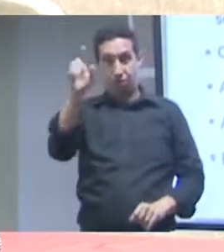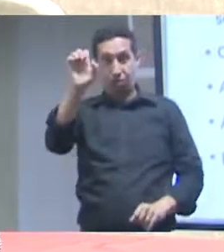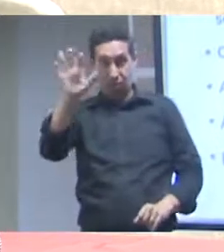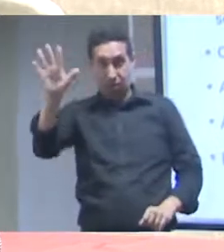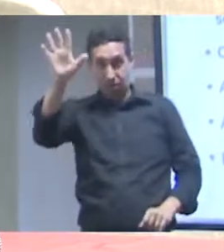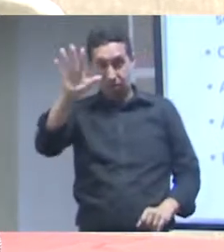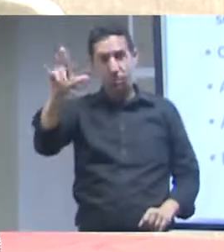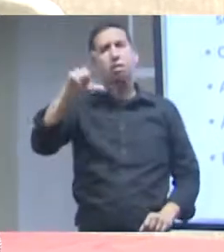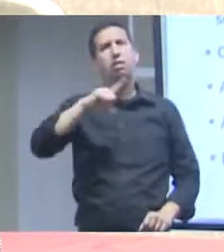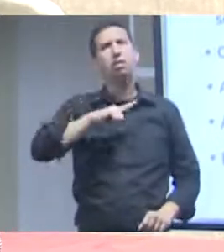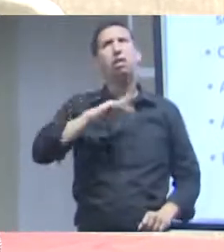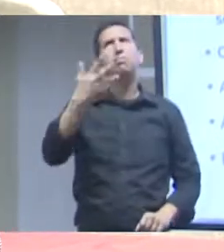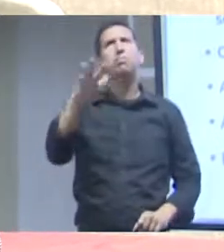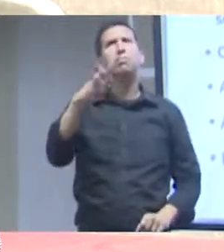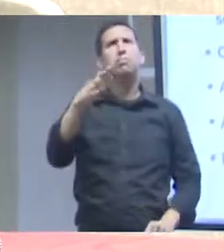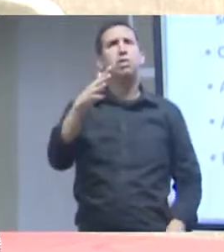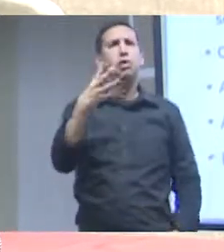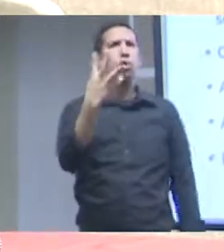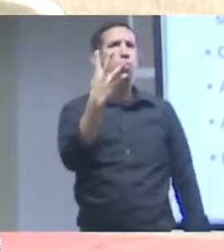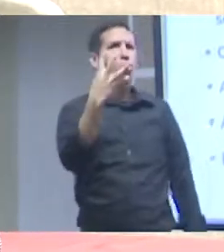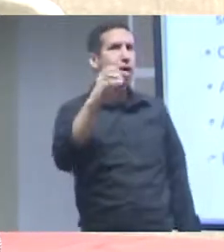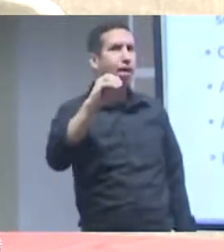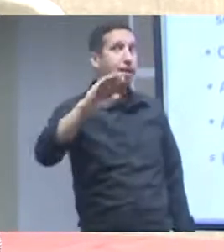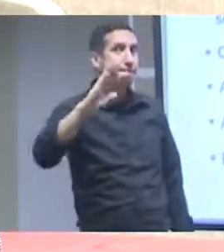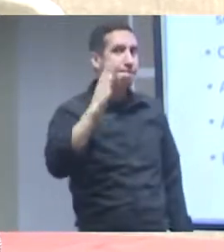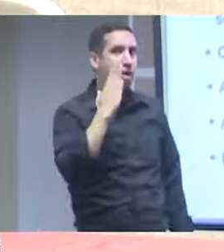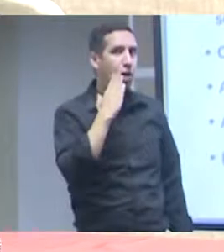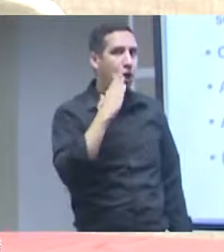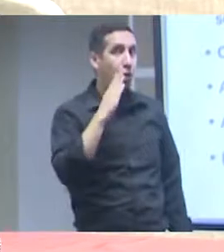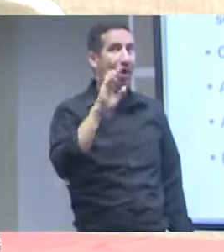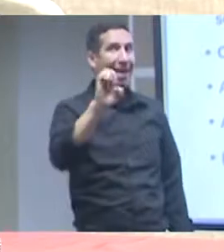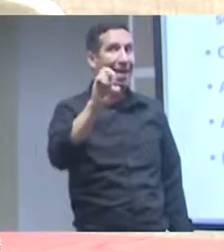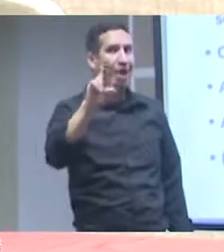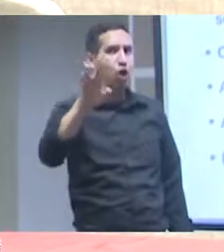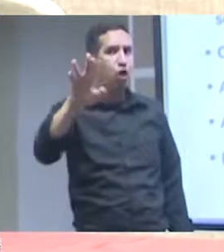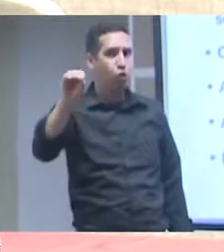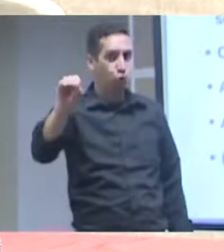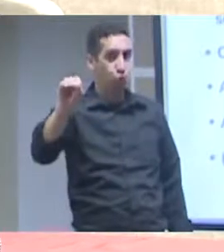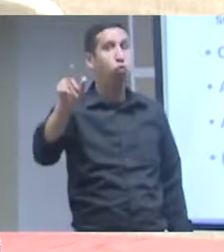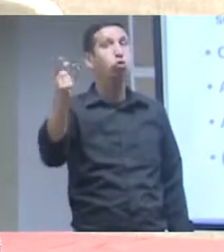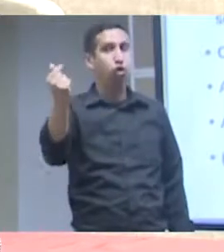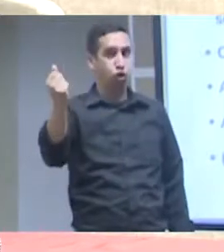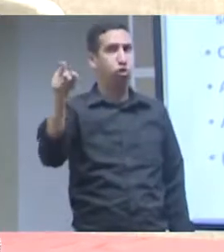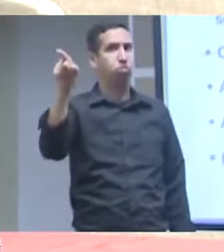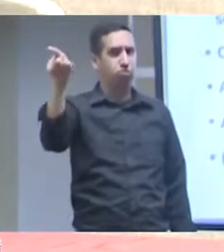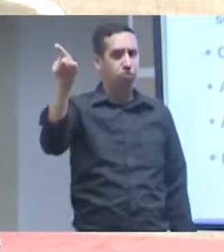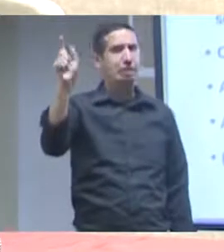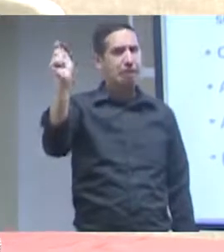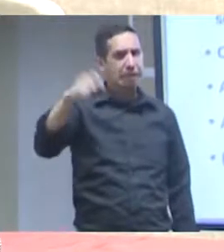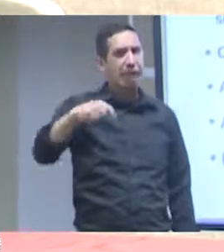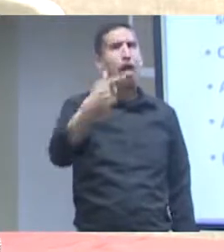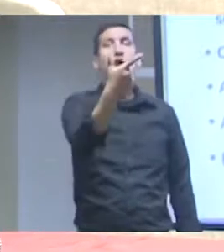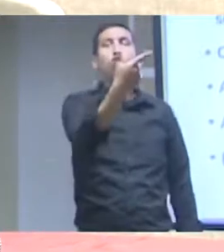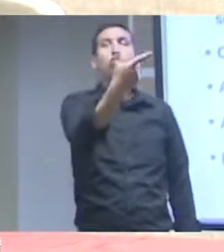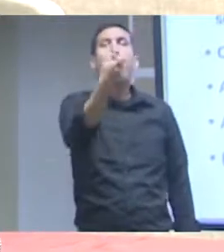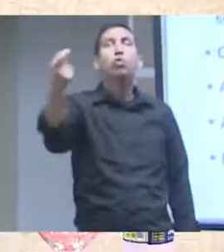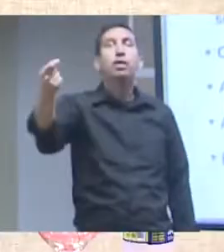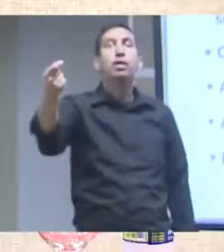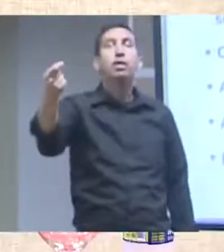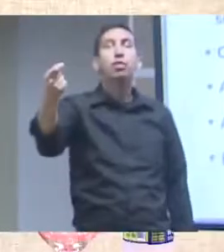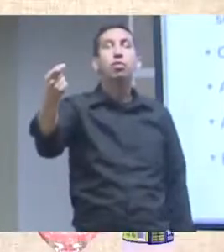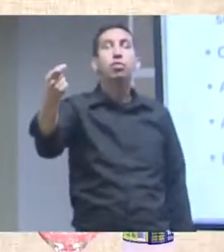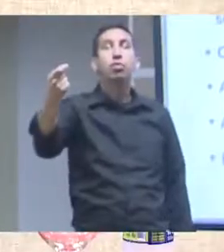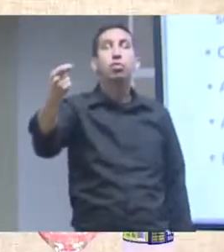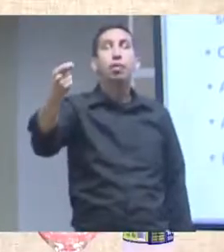bilhões de euros em 2018 e devendo chegar a 200 bilhões de euros em 2030, só na União Europeia,